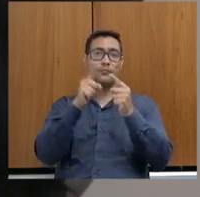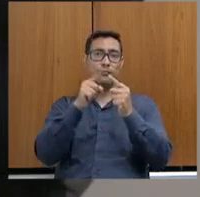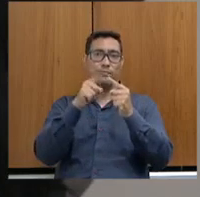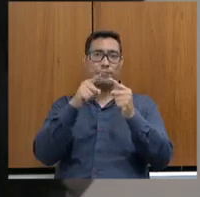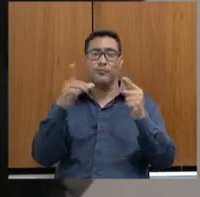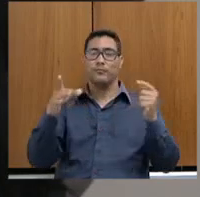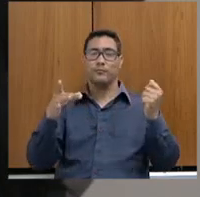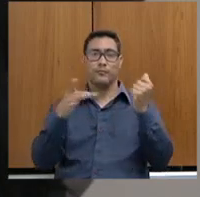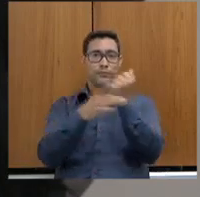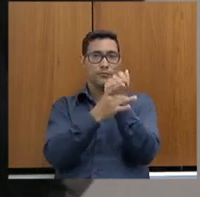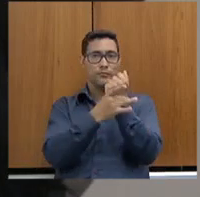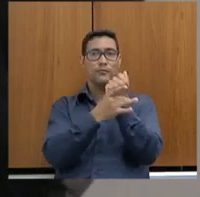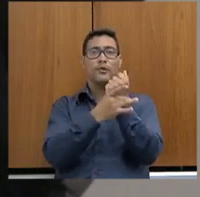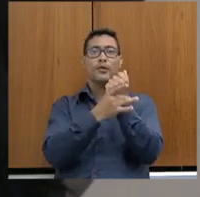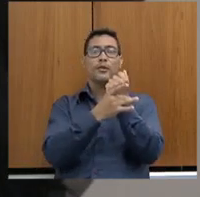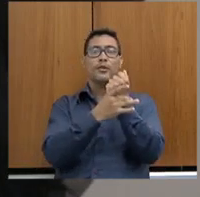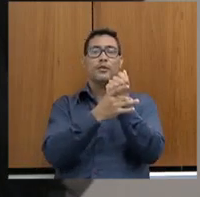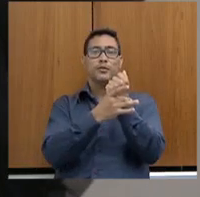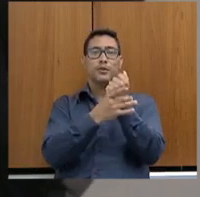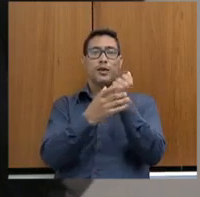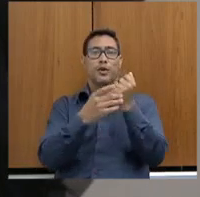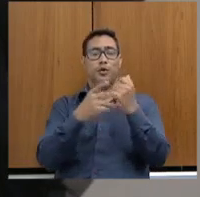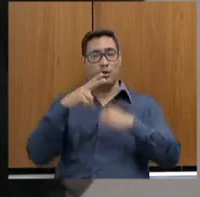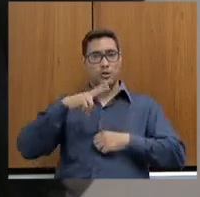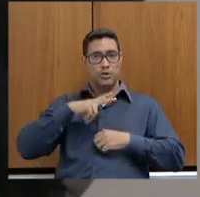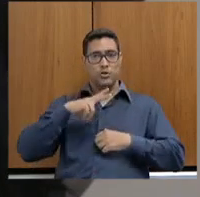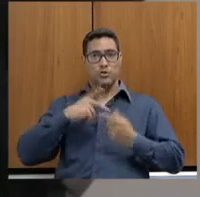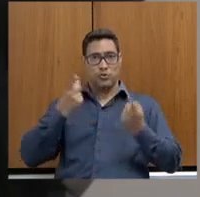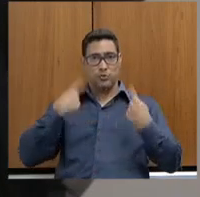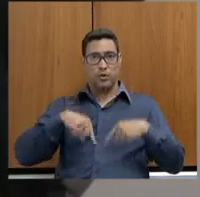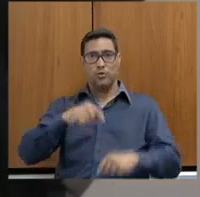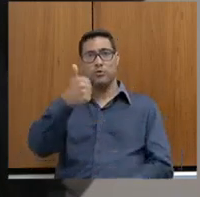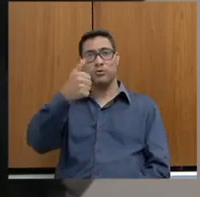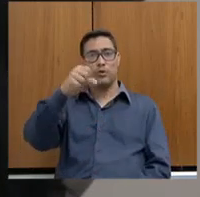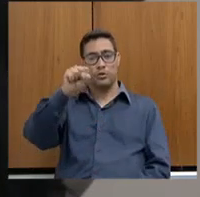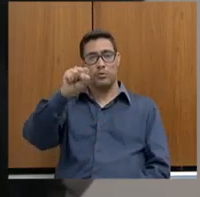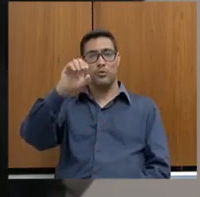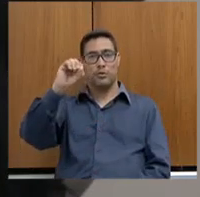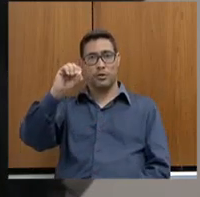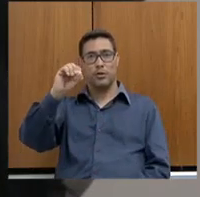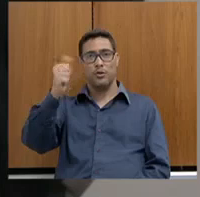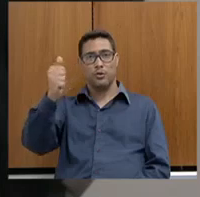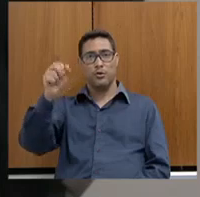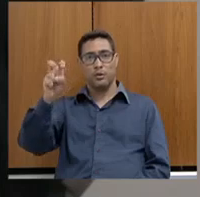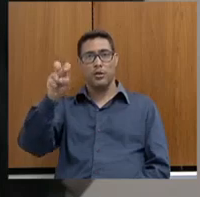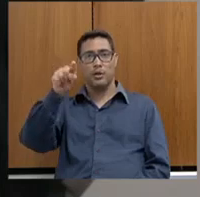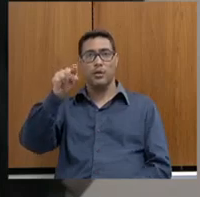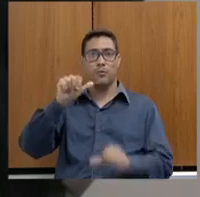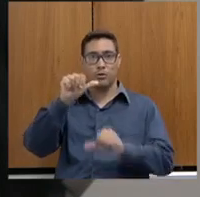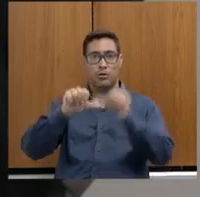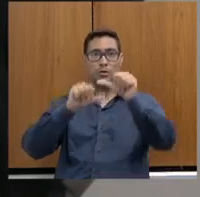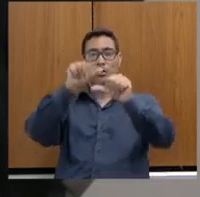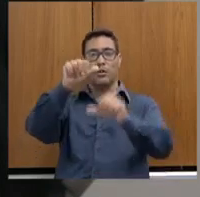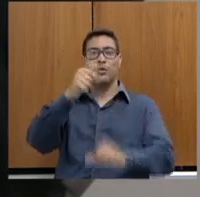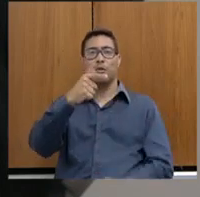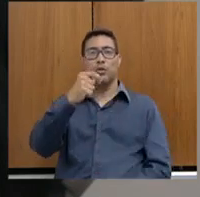de proteção individual, que também é uma lei de mentoria, que é a 18.015. Essa pode ser alterada, em 2010.